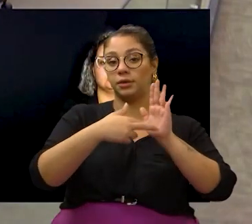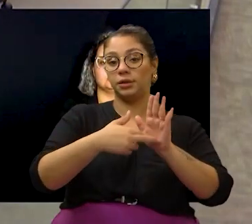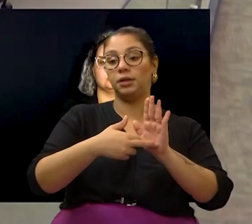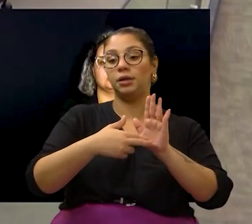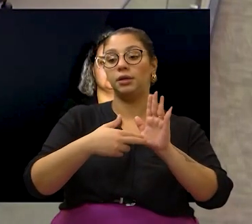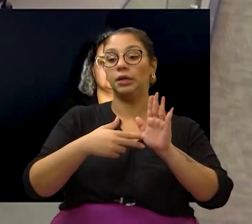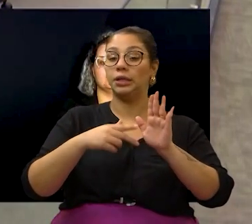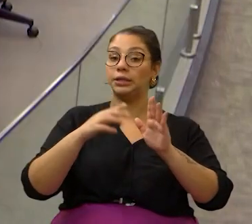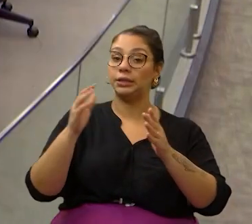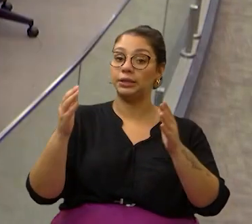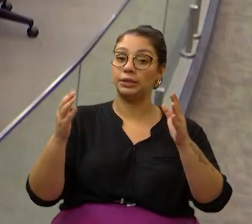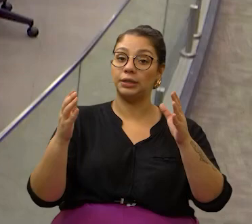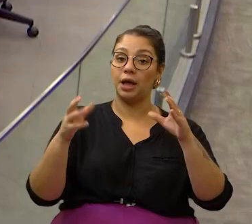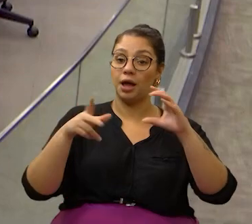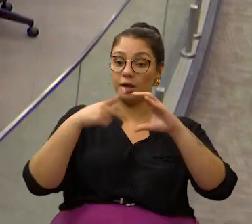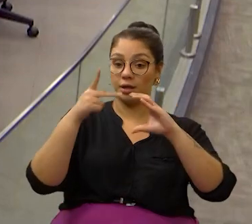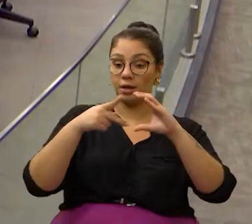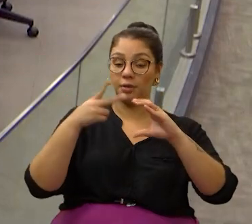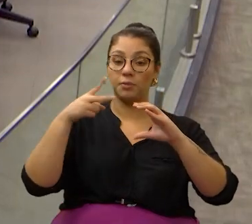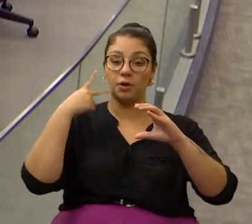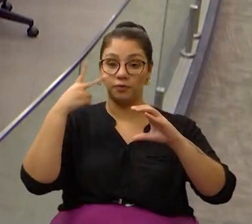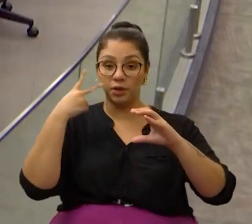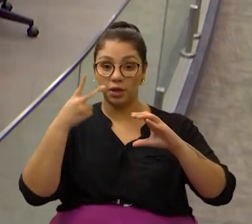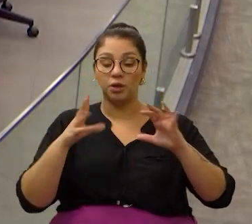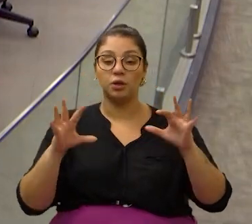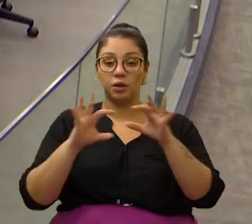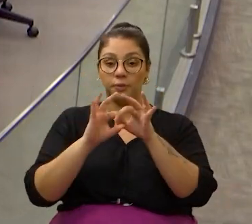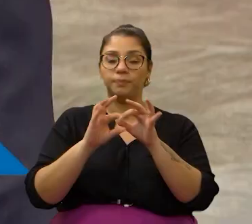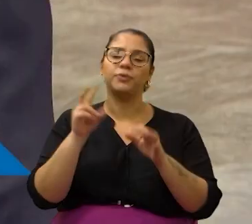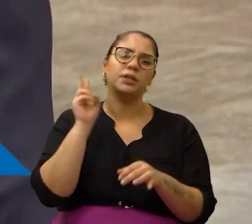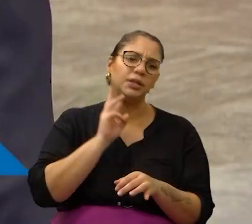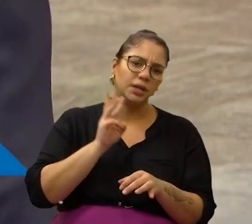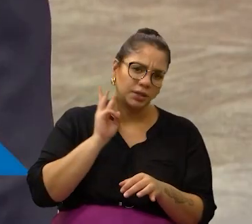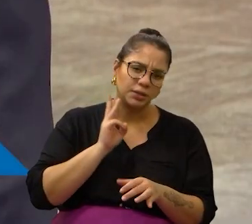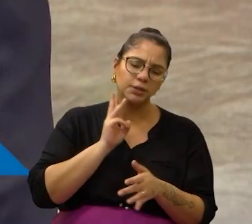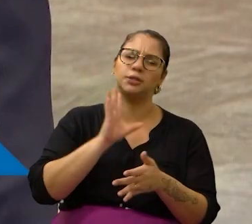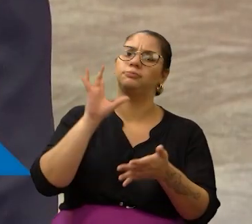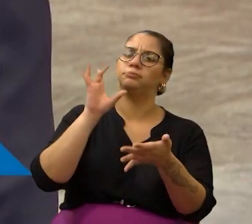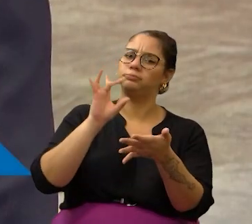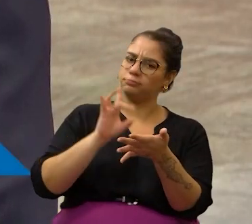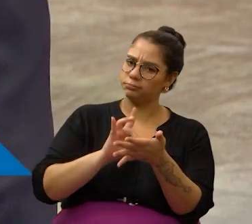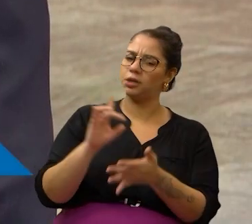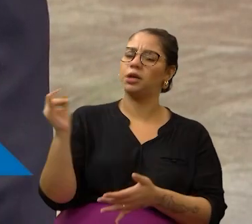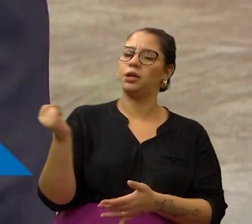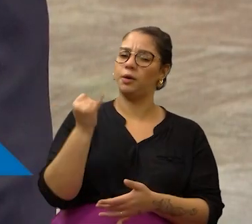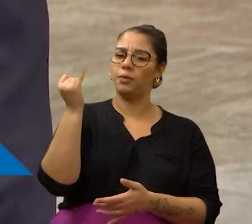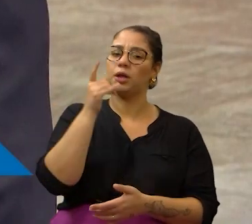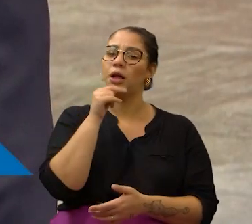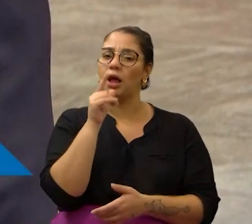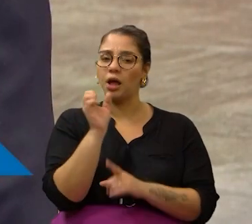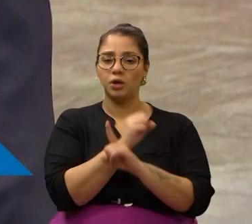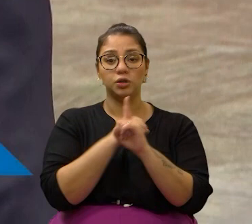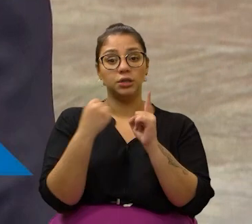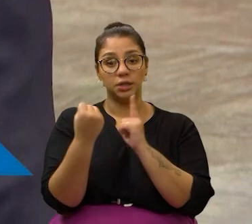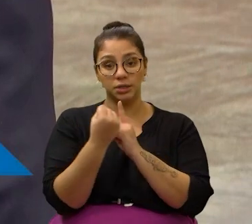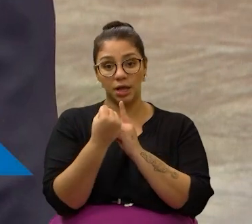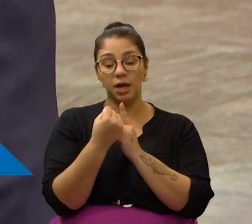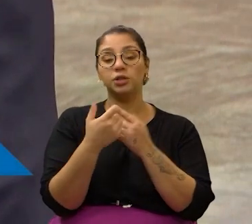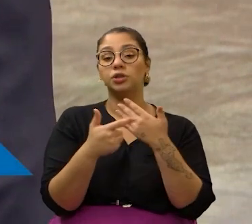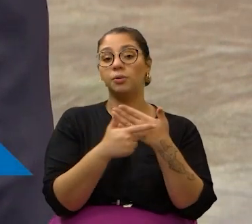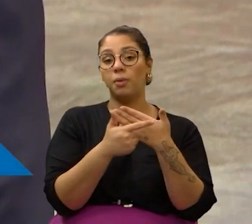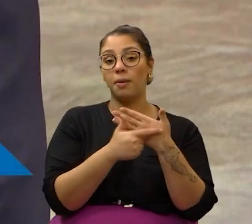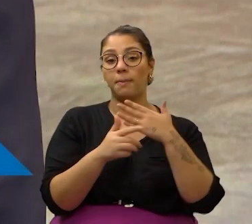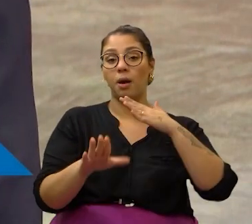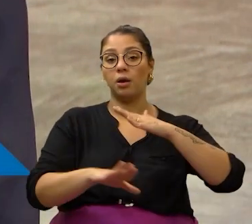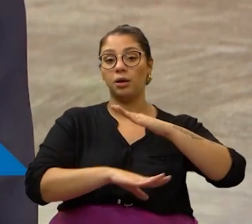indicados pelas Câmaras de Vereadores dos Municípios Associados. Cecílio enfatiza a importância da água para a sociedade